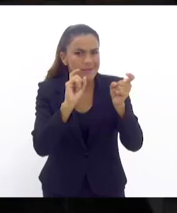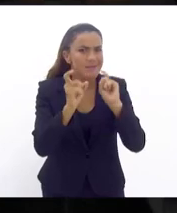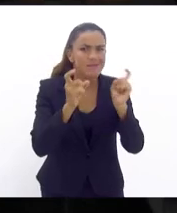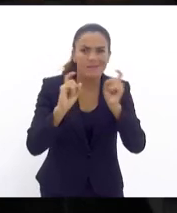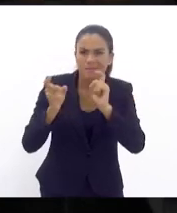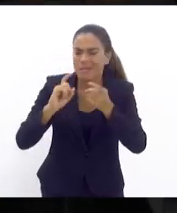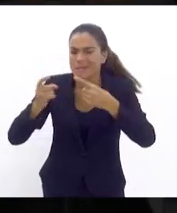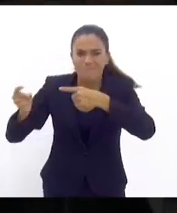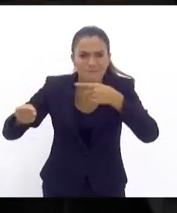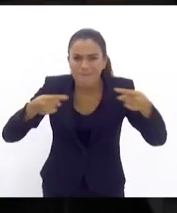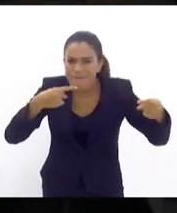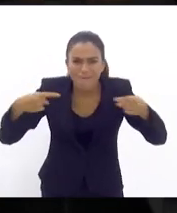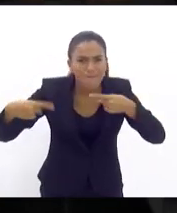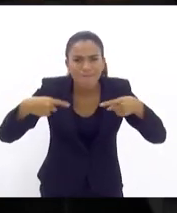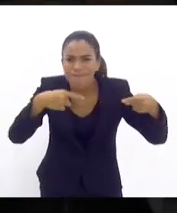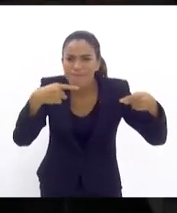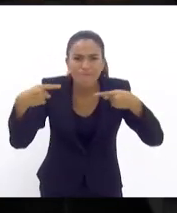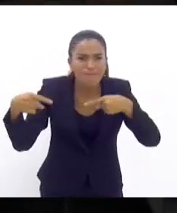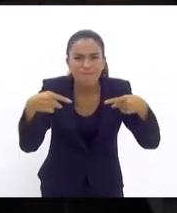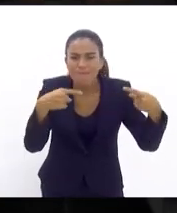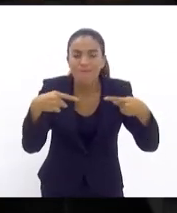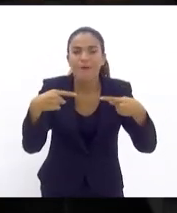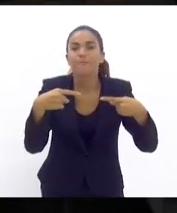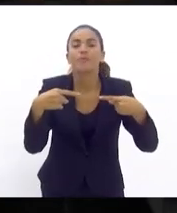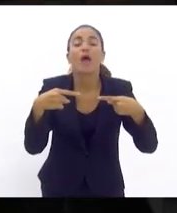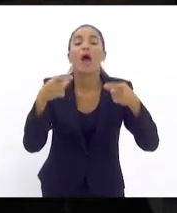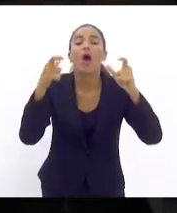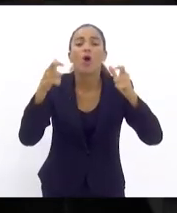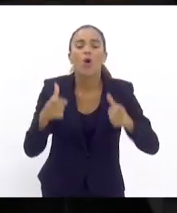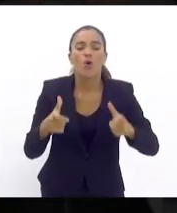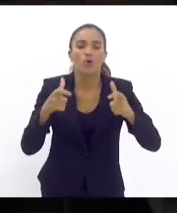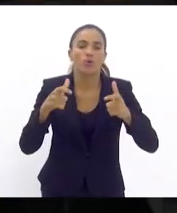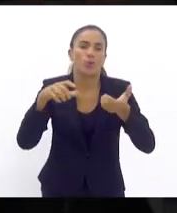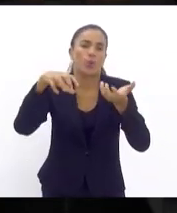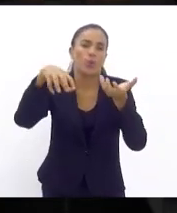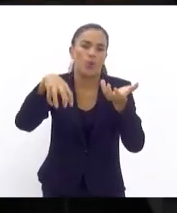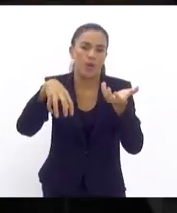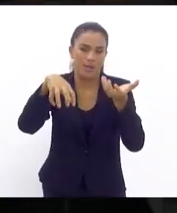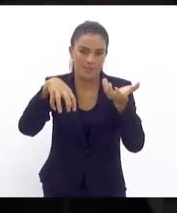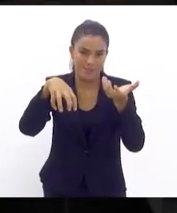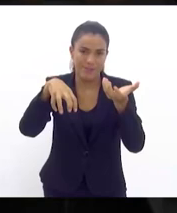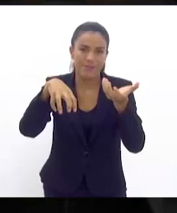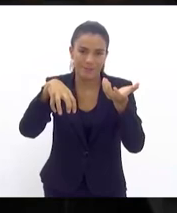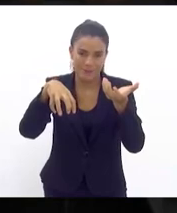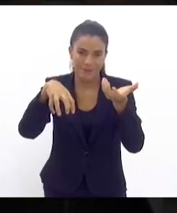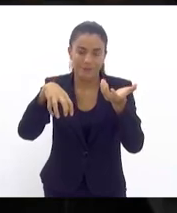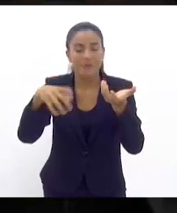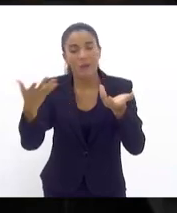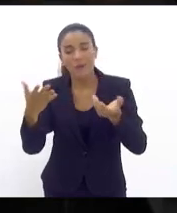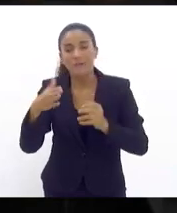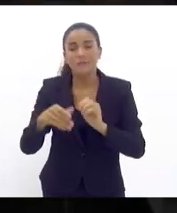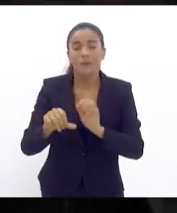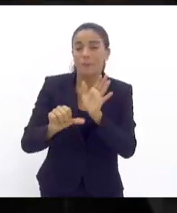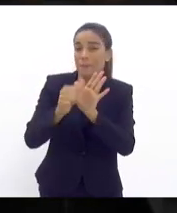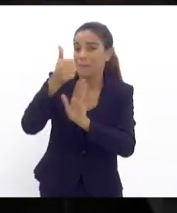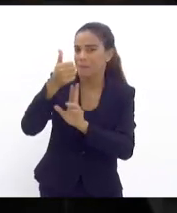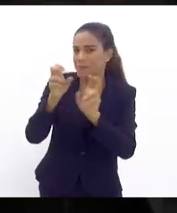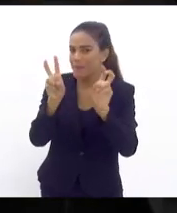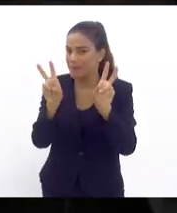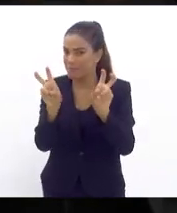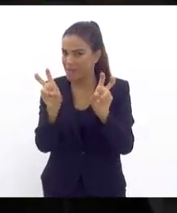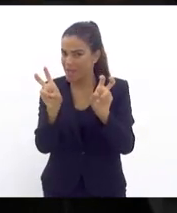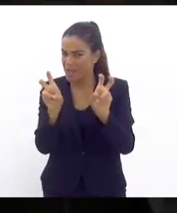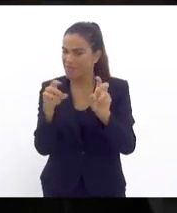muito intensa no Congresso Nacional. Esse é o primeiro tema que a gente vai se